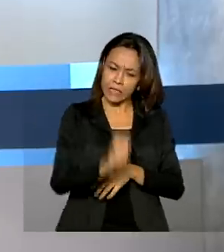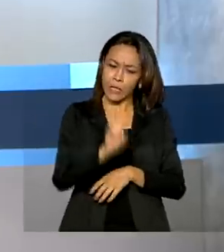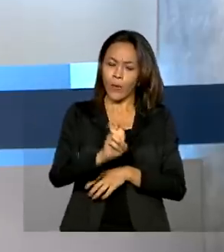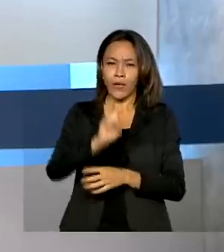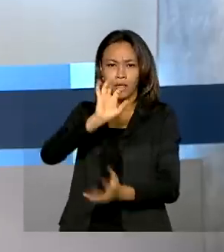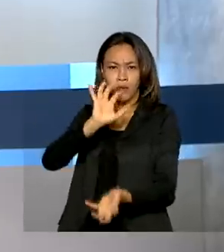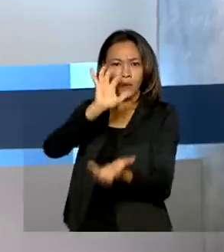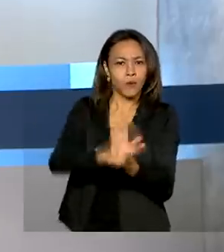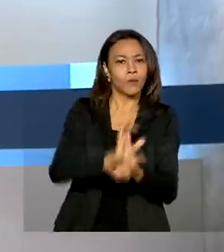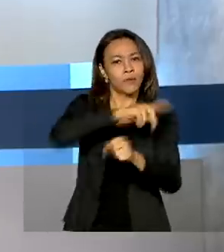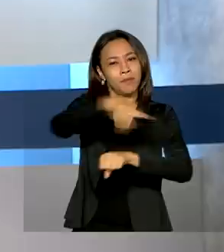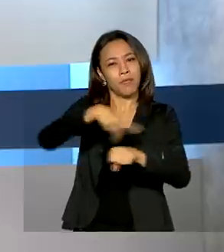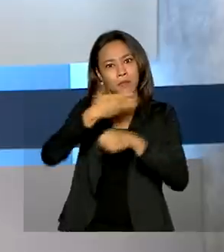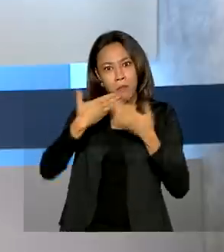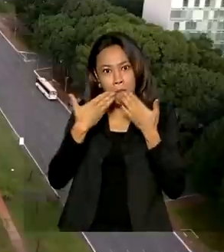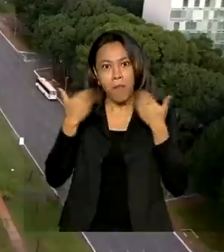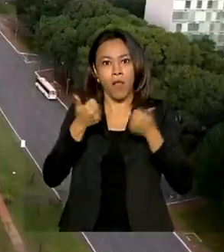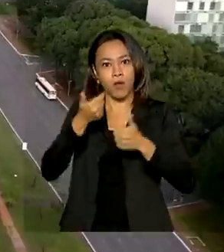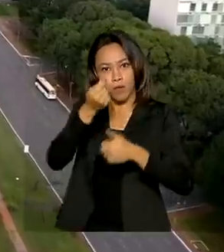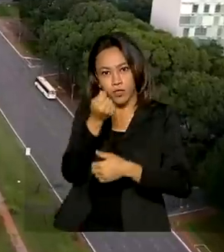países para investimento.